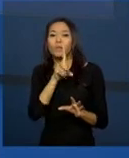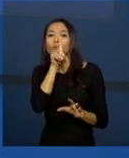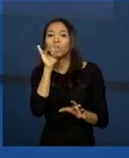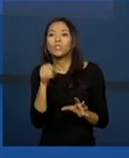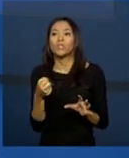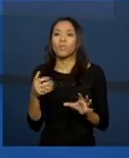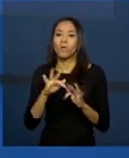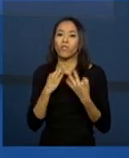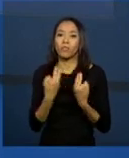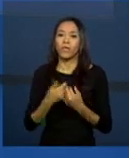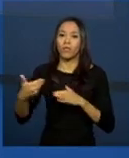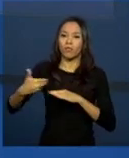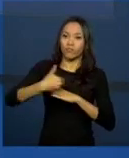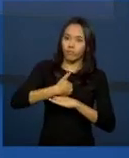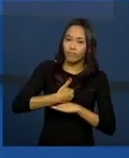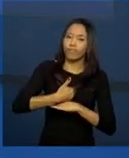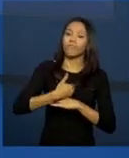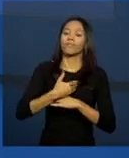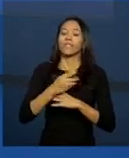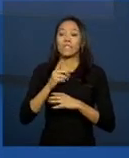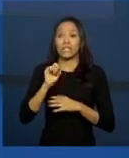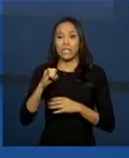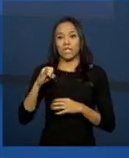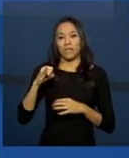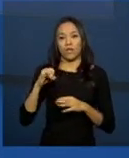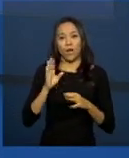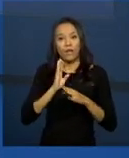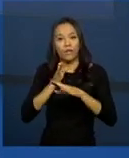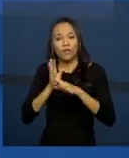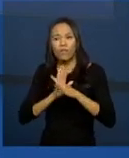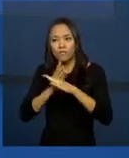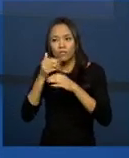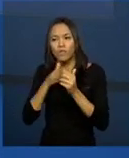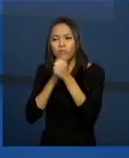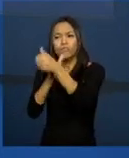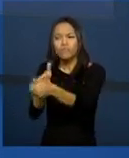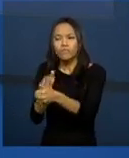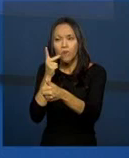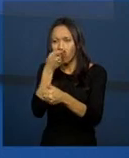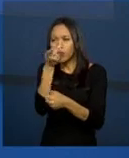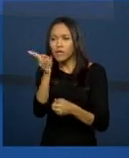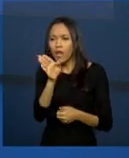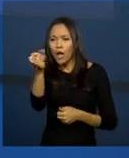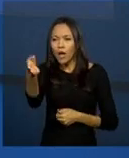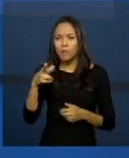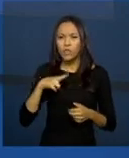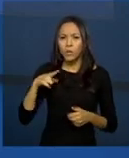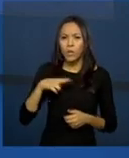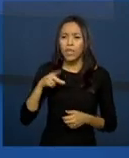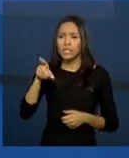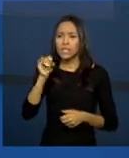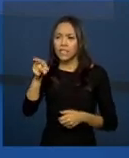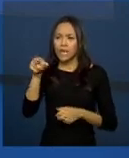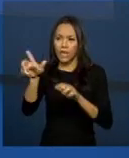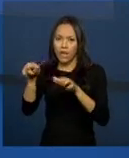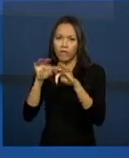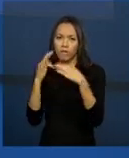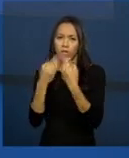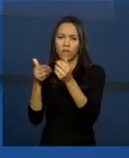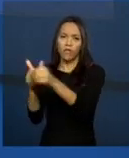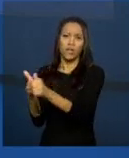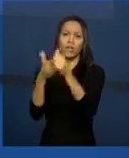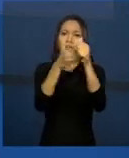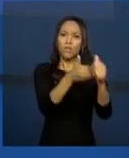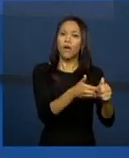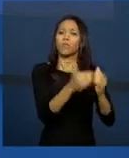atendida, se esse atendimento foi individual ou coletivo, se ela foi encaminhada para o Pronatec. Não há